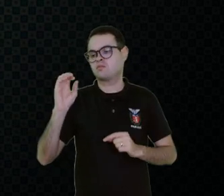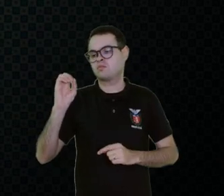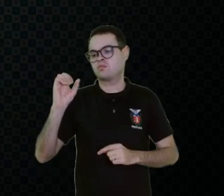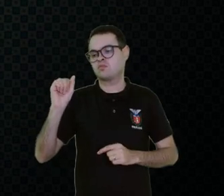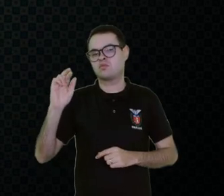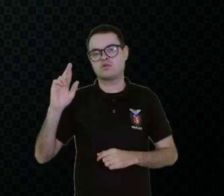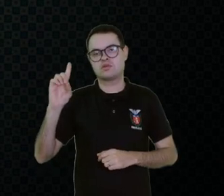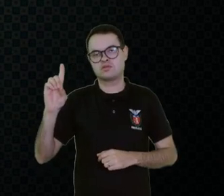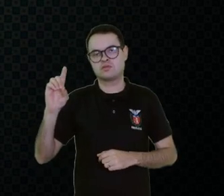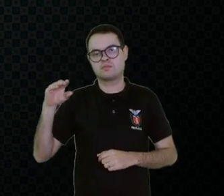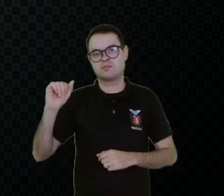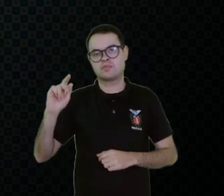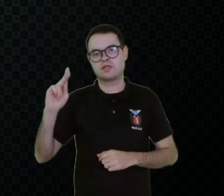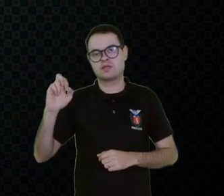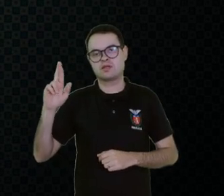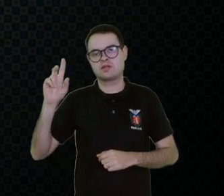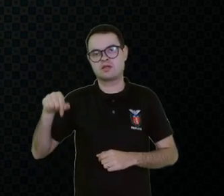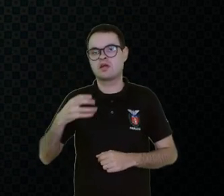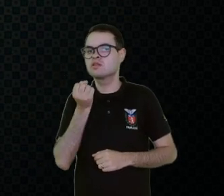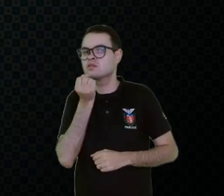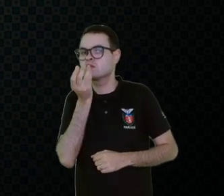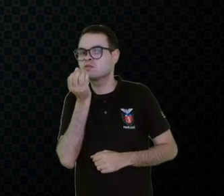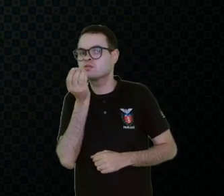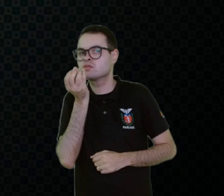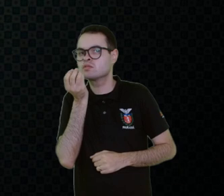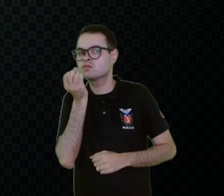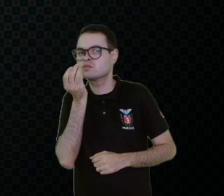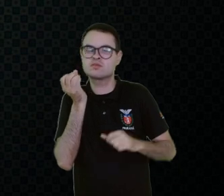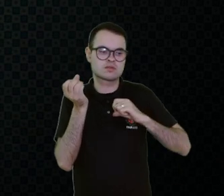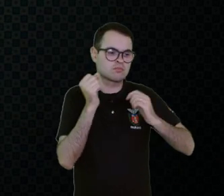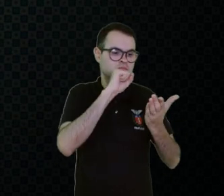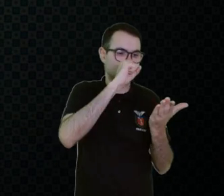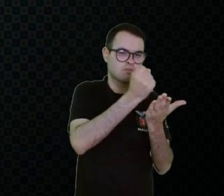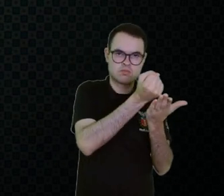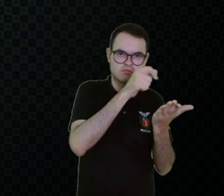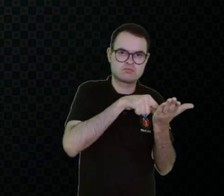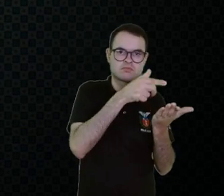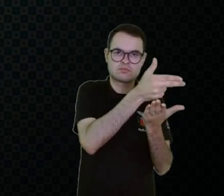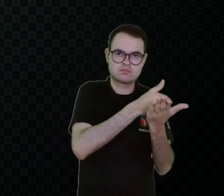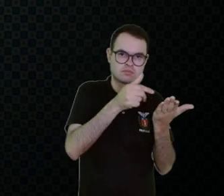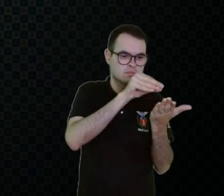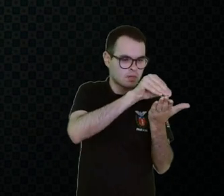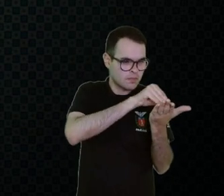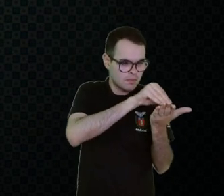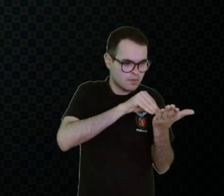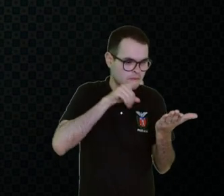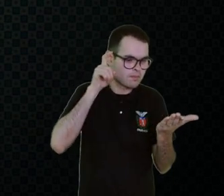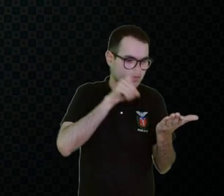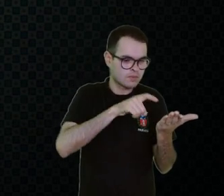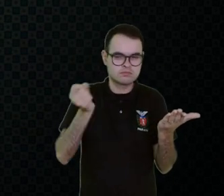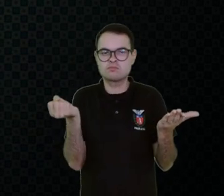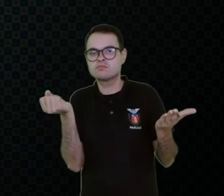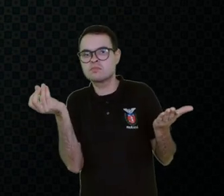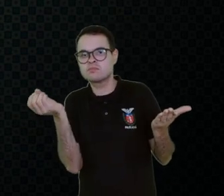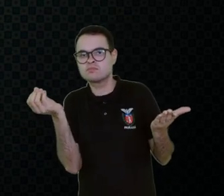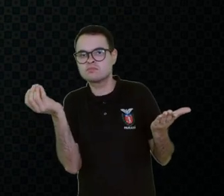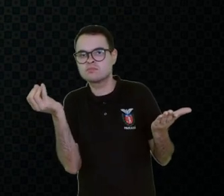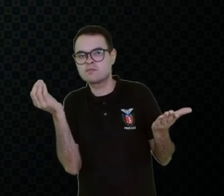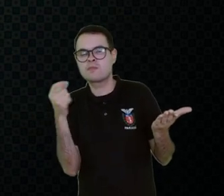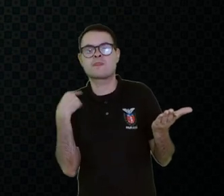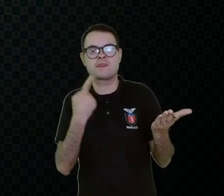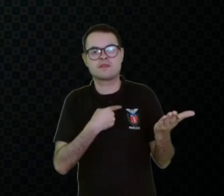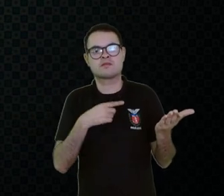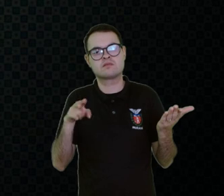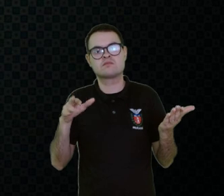Talk, onde ele, além dos símbolos, ele também fala no selecionar esses símbolos, tá? E aí, gente vai